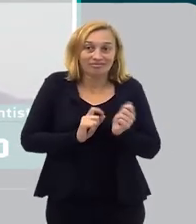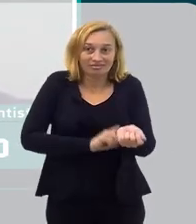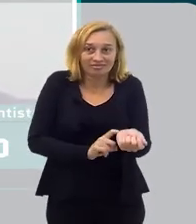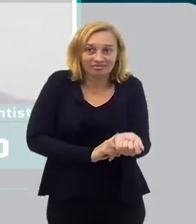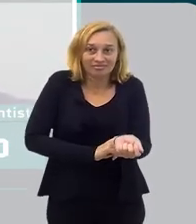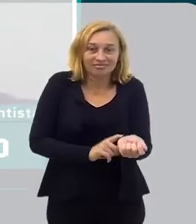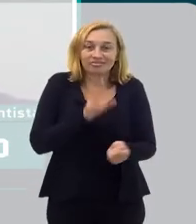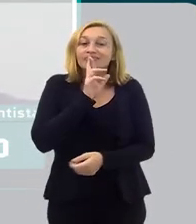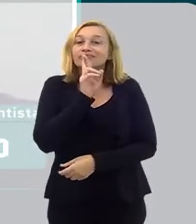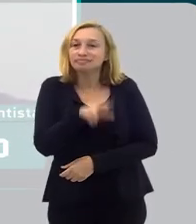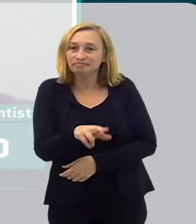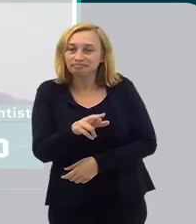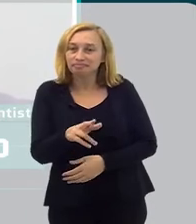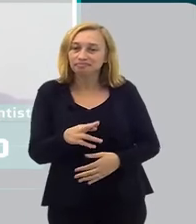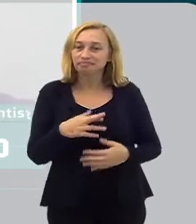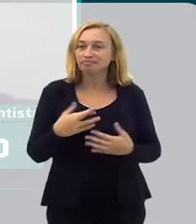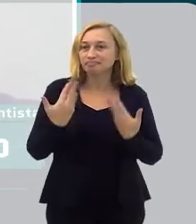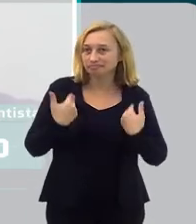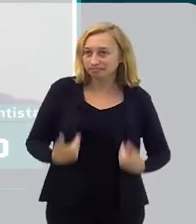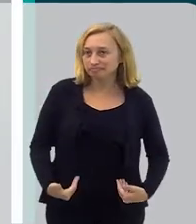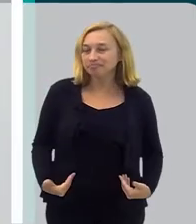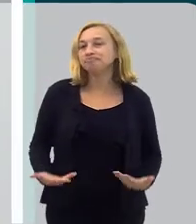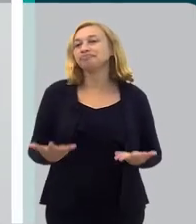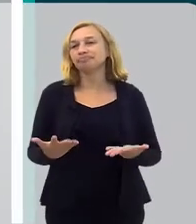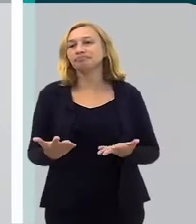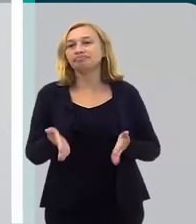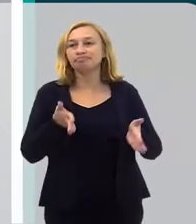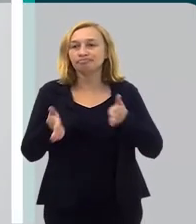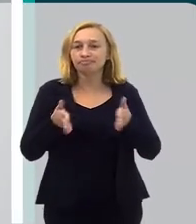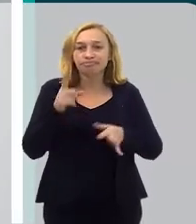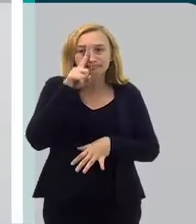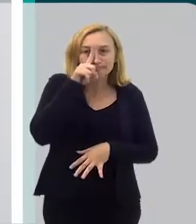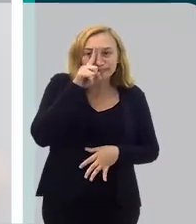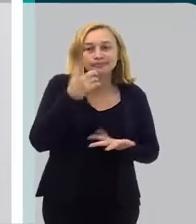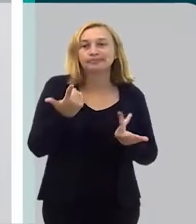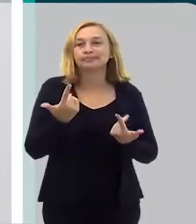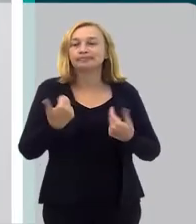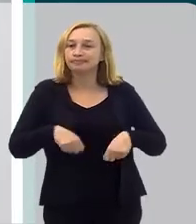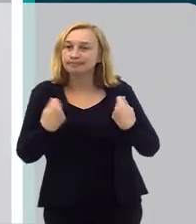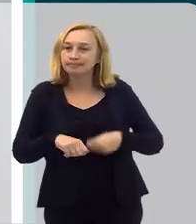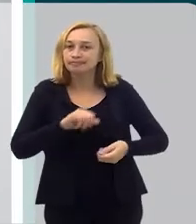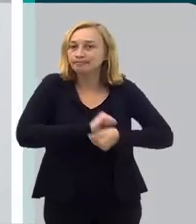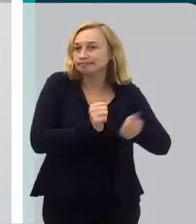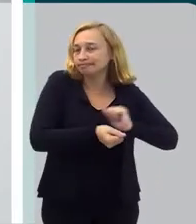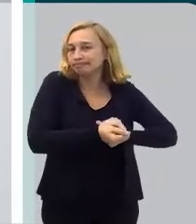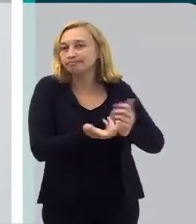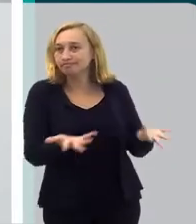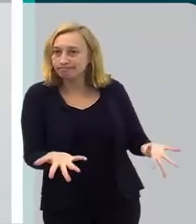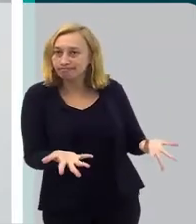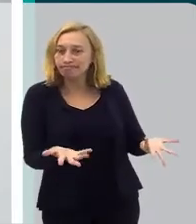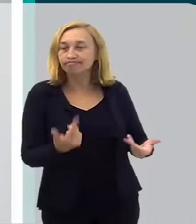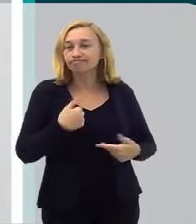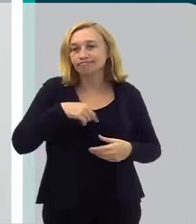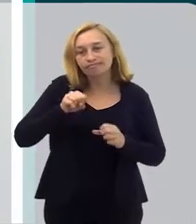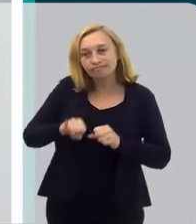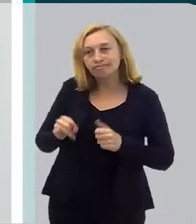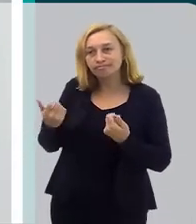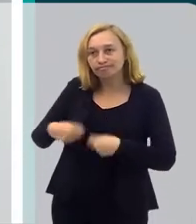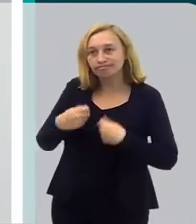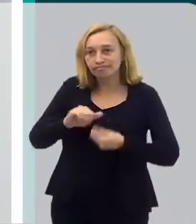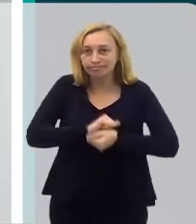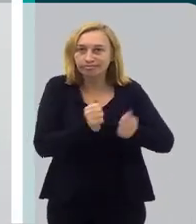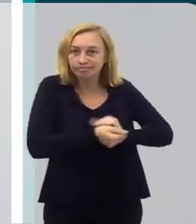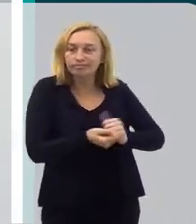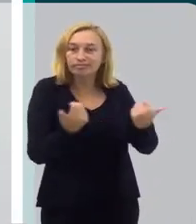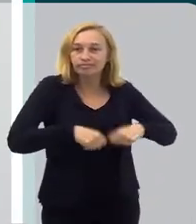estresse, nada mais é do que uma resposta do nosso organismo diante de um perigo, de uma necessidade, de uma adaptação. Então, se preciso me